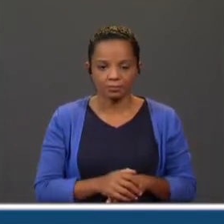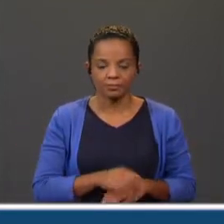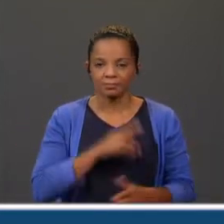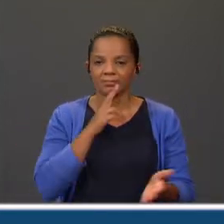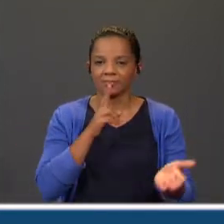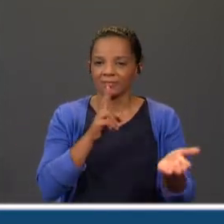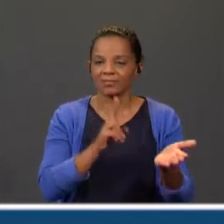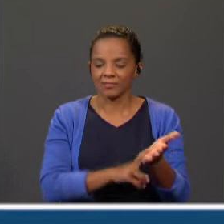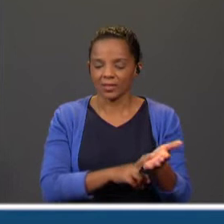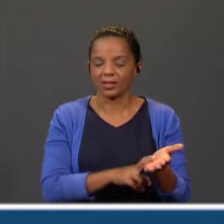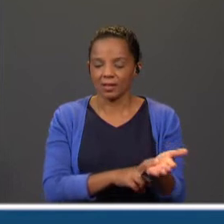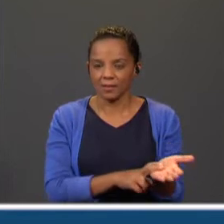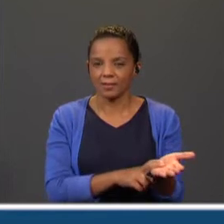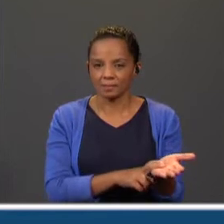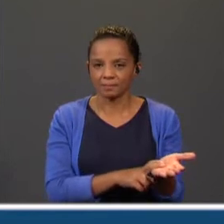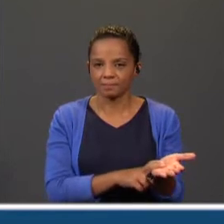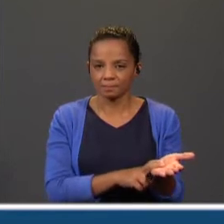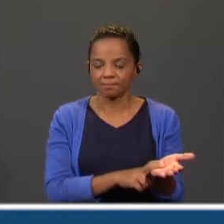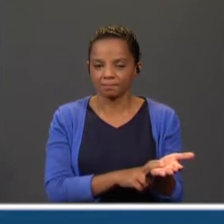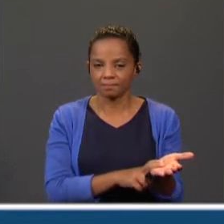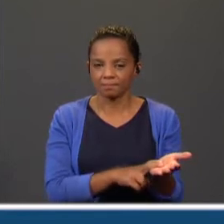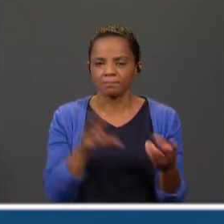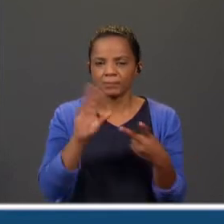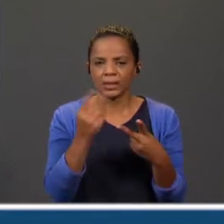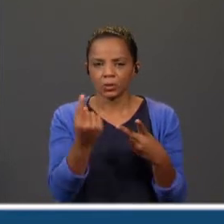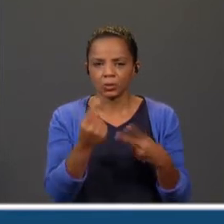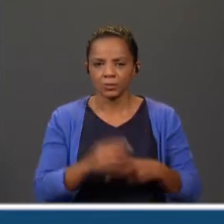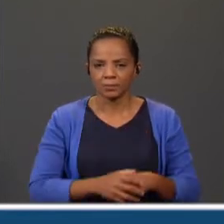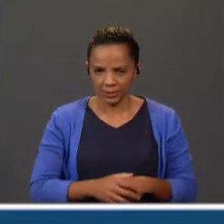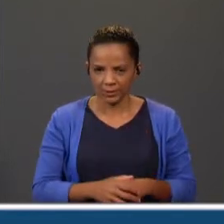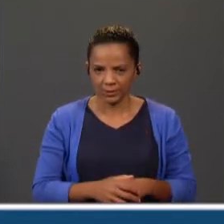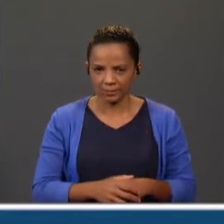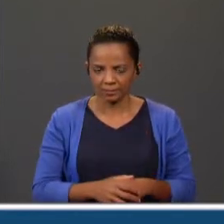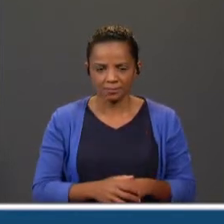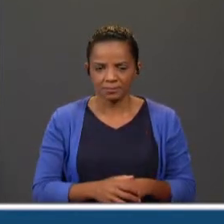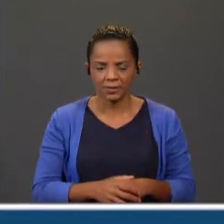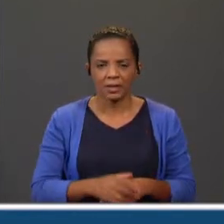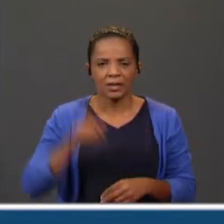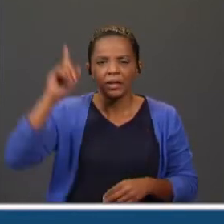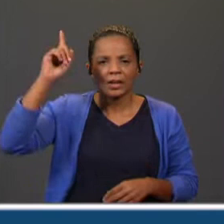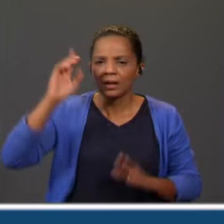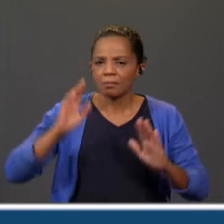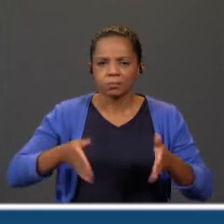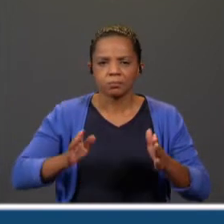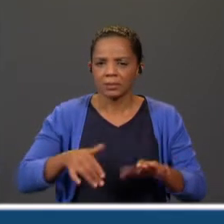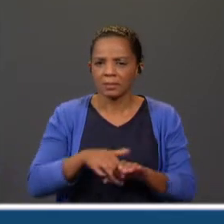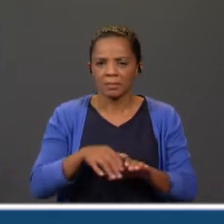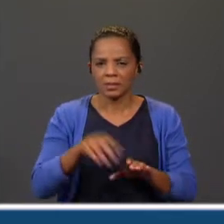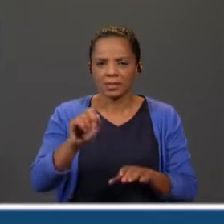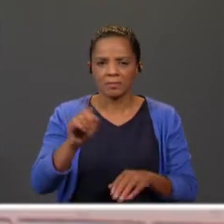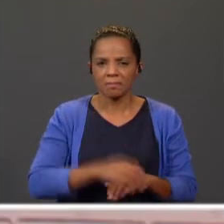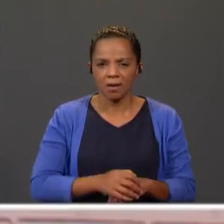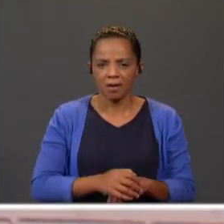verdadeira. Mais uma? Sim, não precisas colocar o dedo no ar para participar aí de casa.